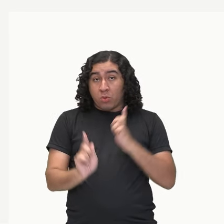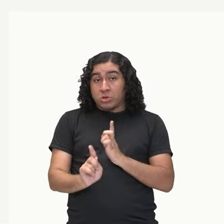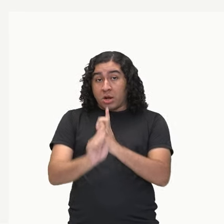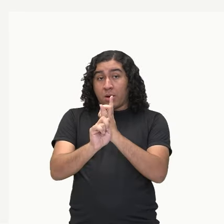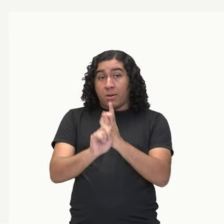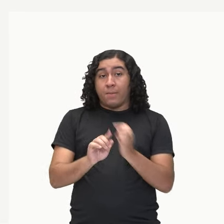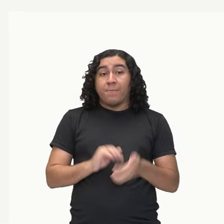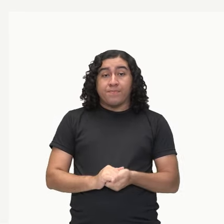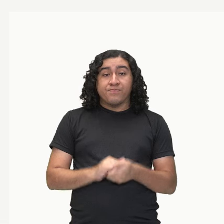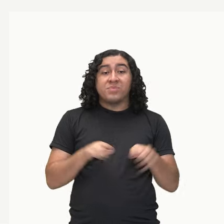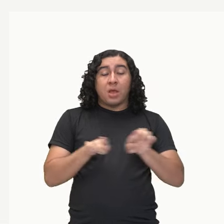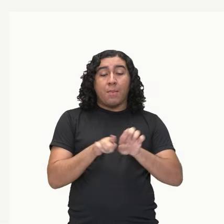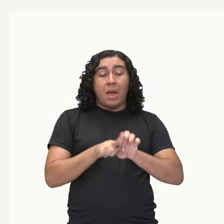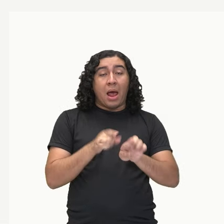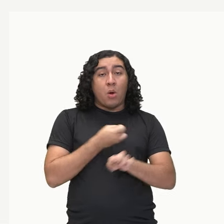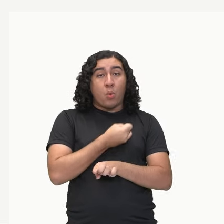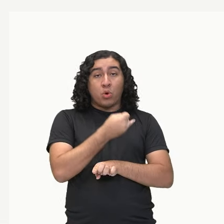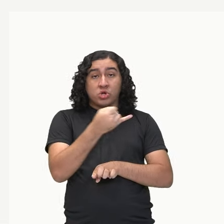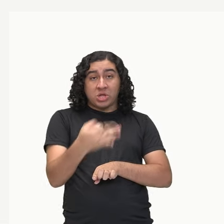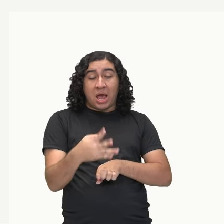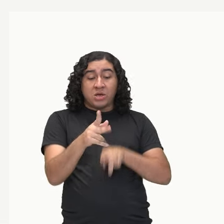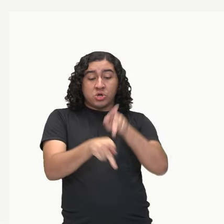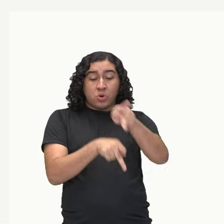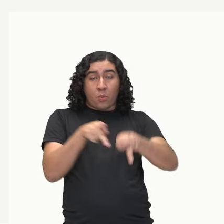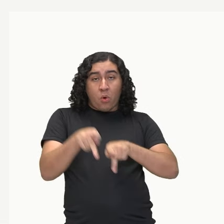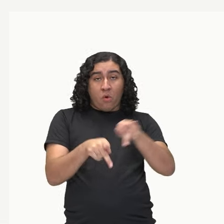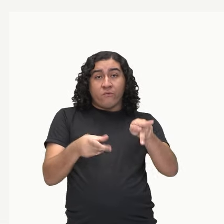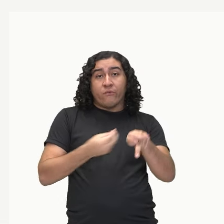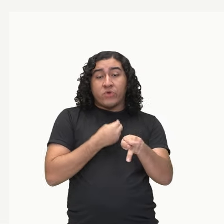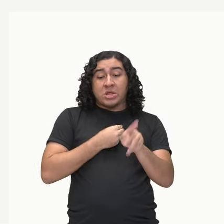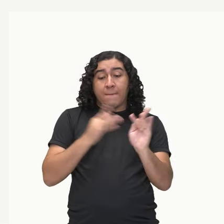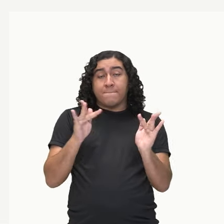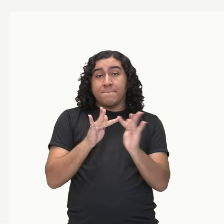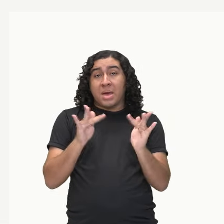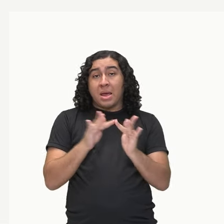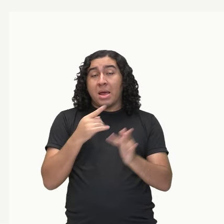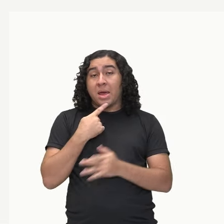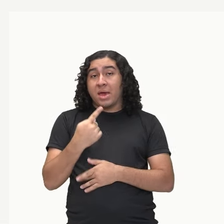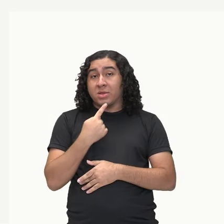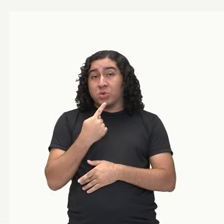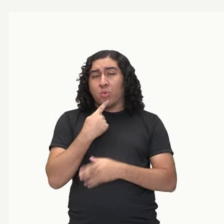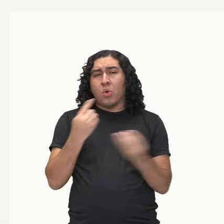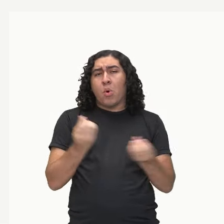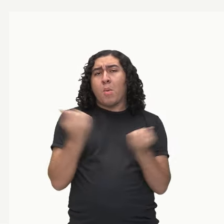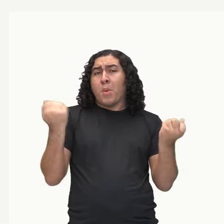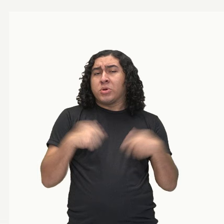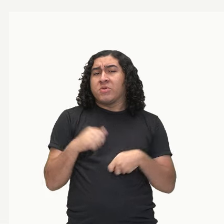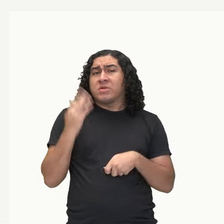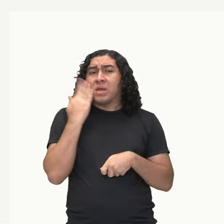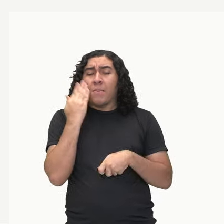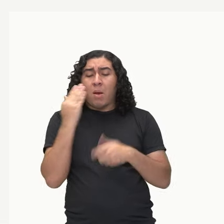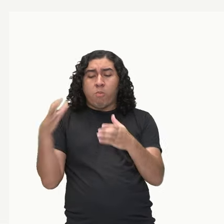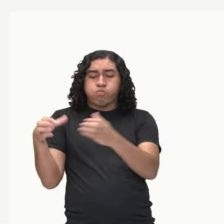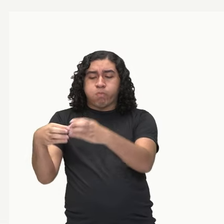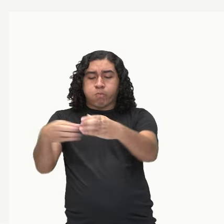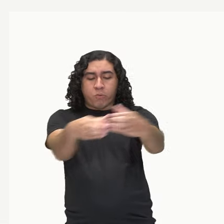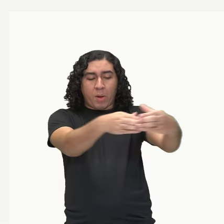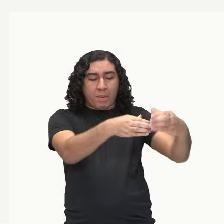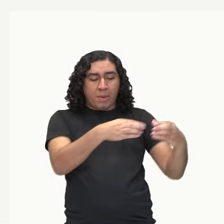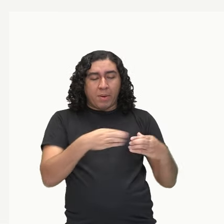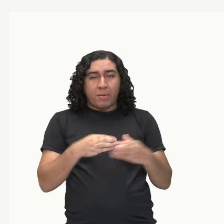densidade populacional, que a gente vai já observar como é que a gente identifica essa densidade populacional. A